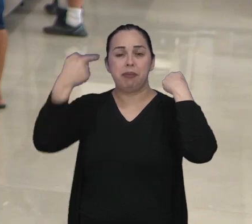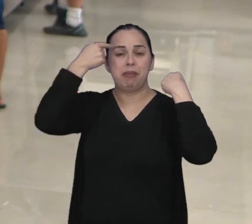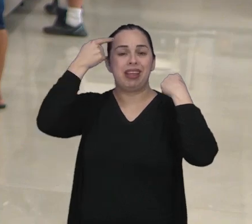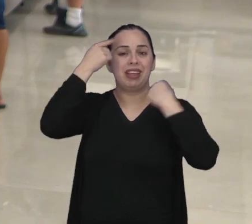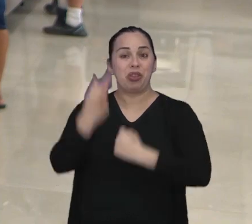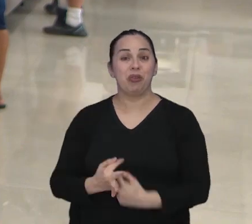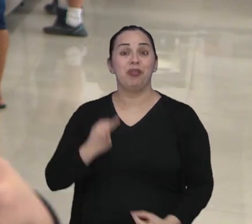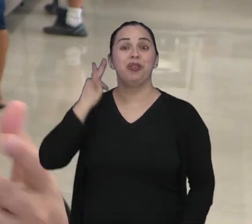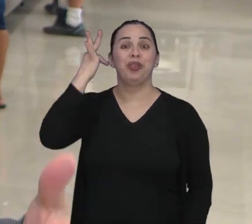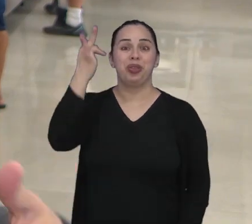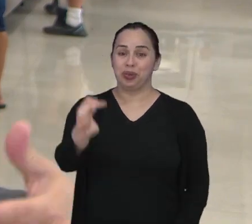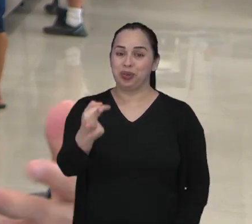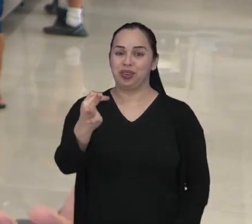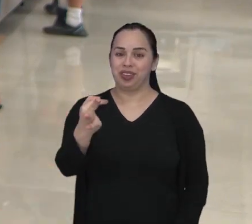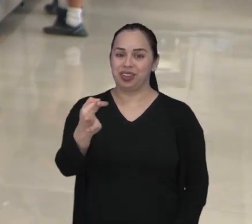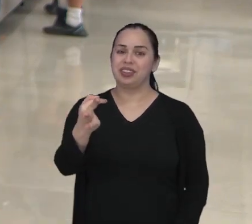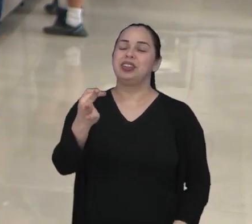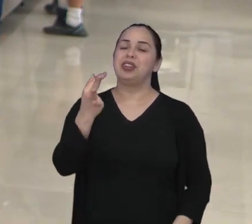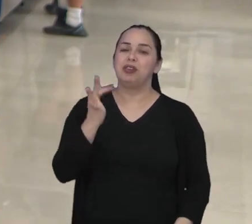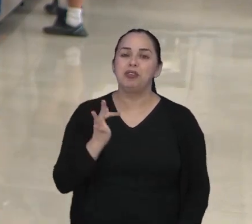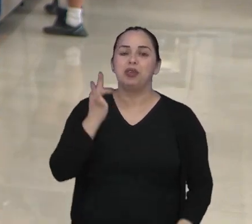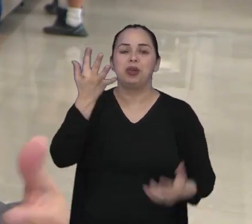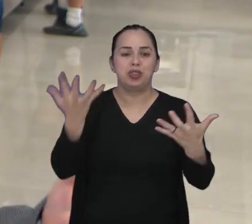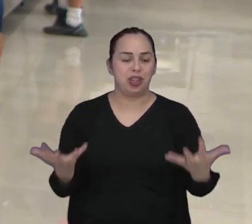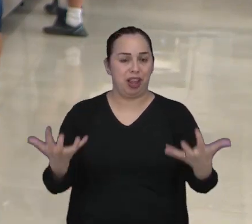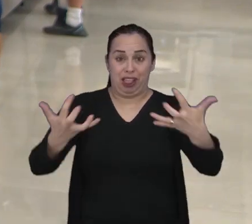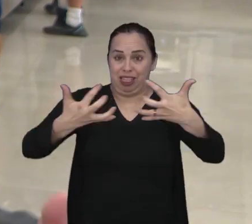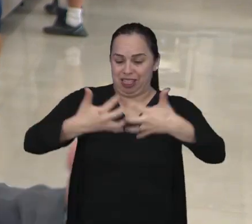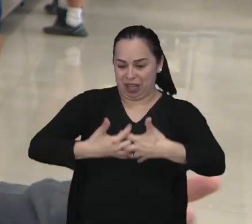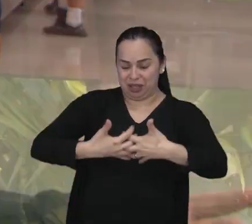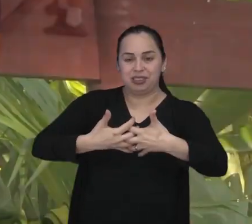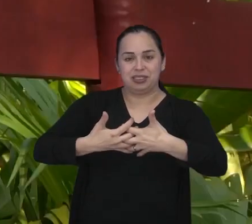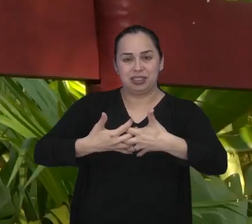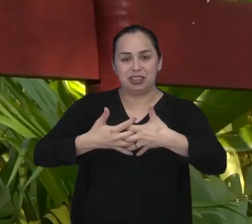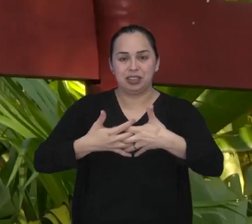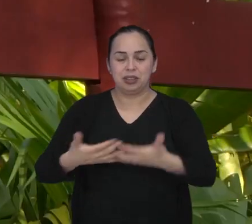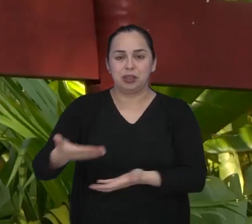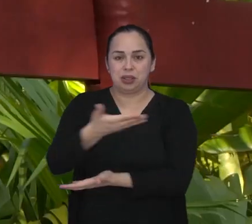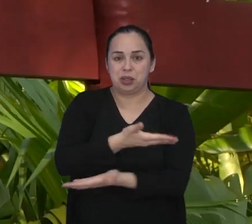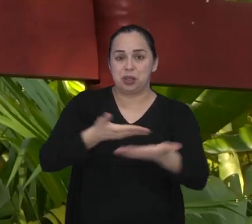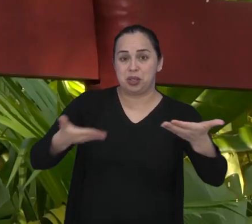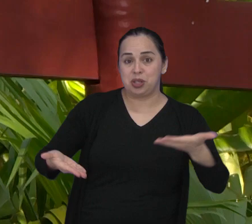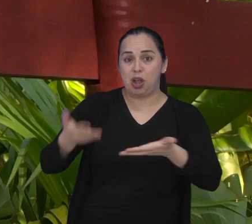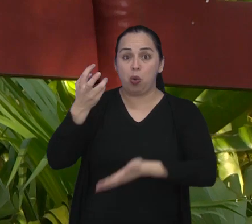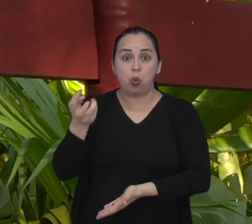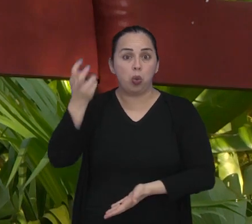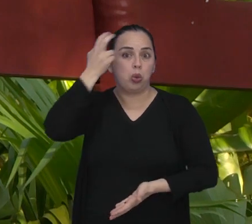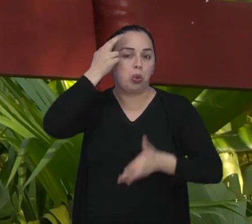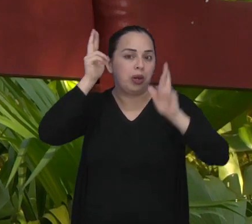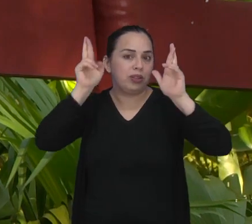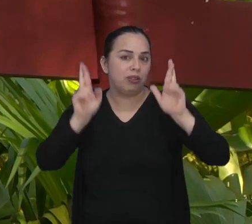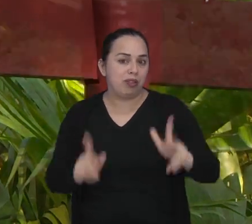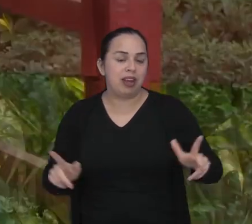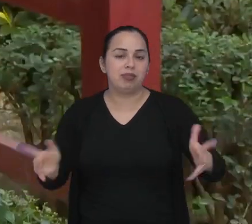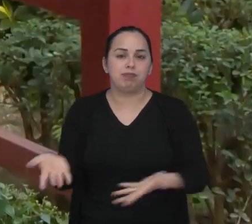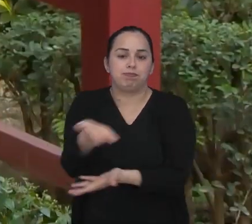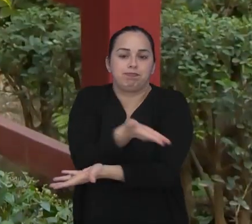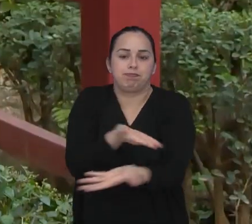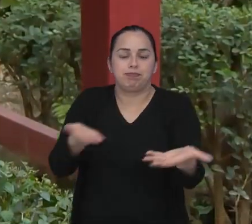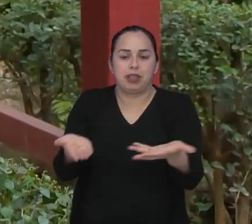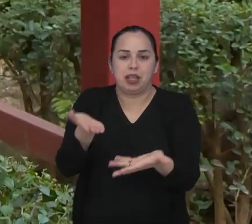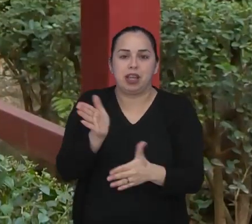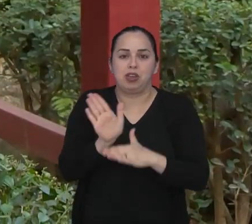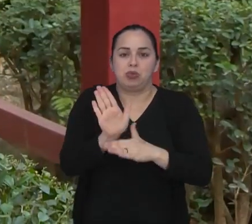futuro. E, principalmente, num futuro de integração, um futuro de compartilhar culturas diferentes para o desenvolvimento da